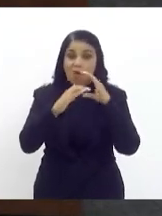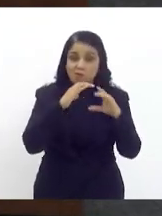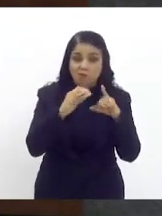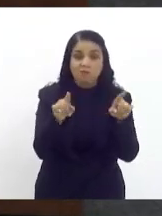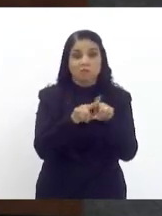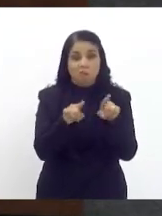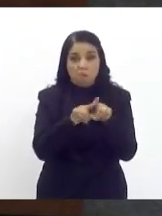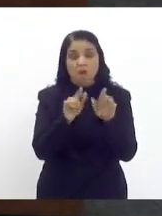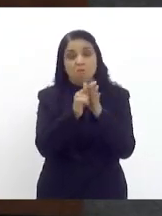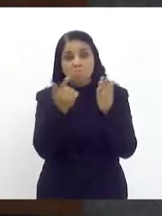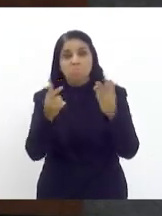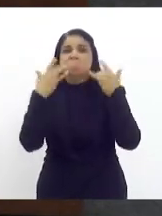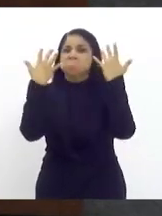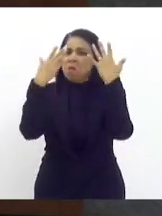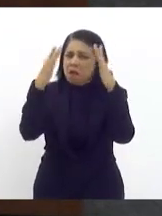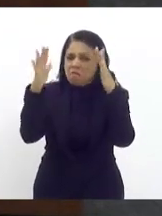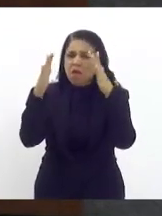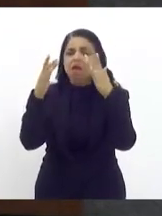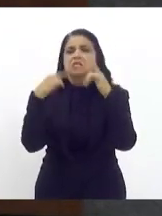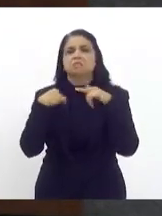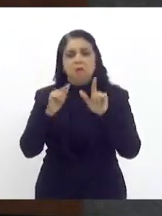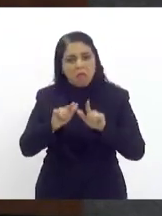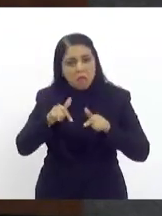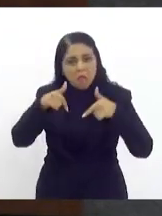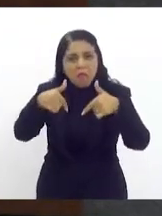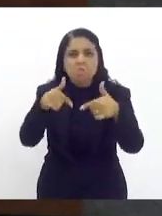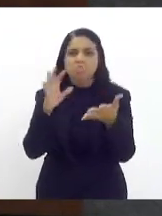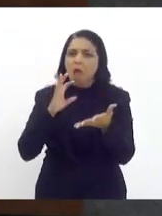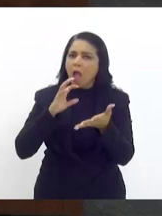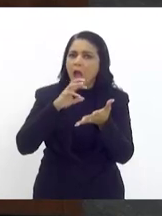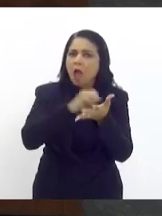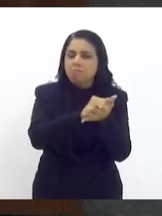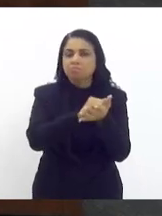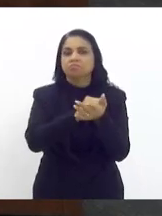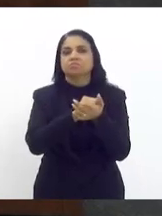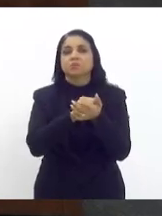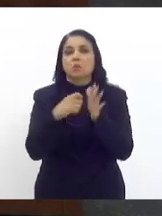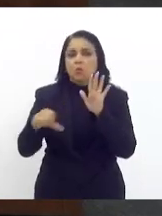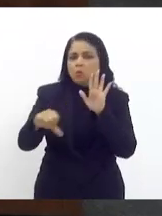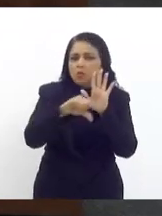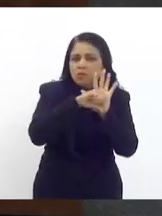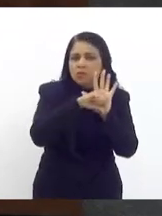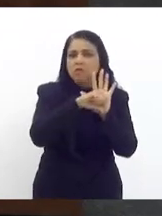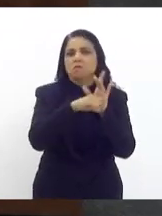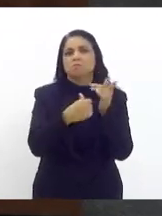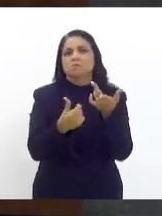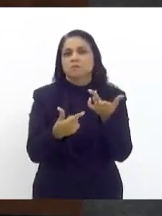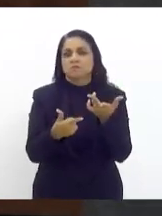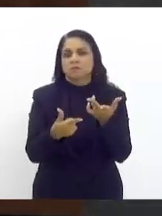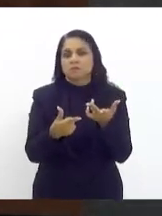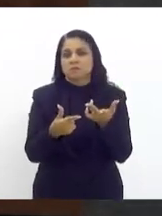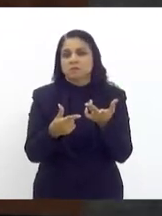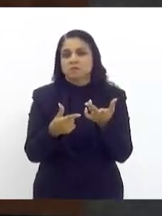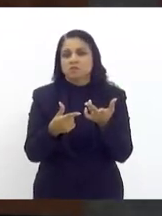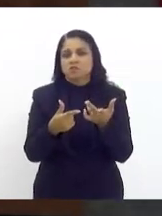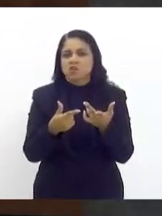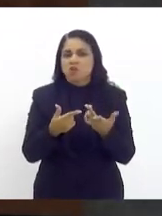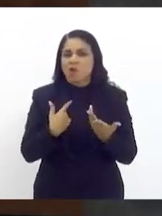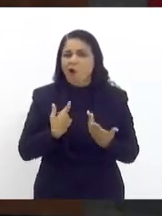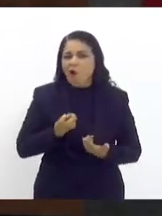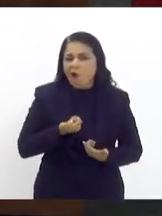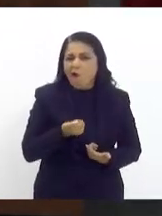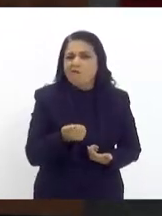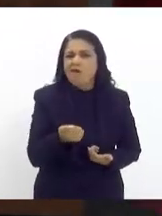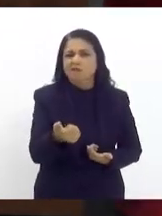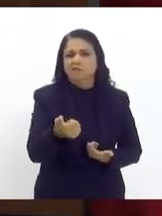parabéns, porque imediatamente tem feito registros desses crimes, desses tipos de covardia